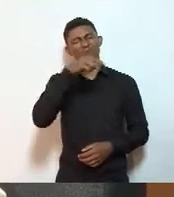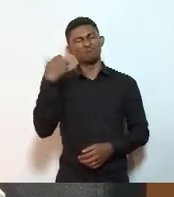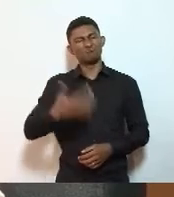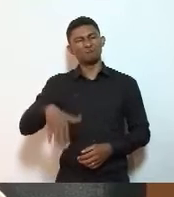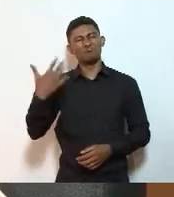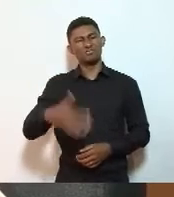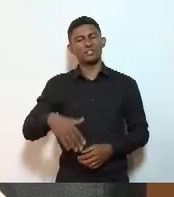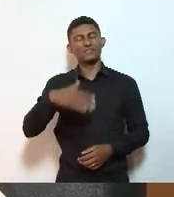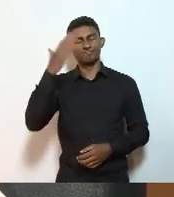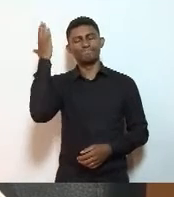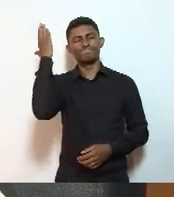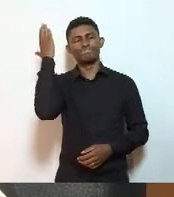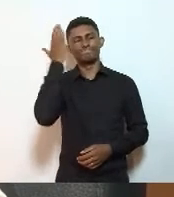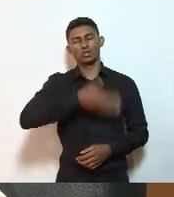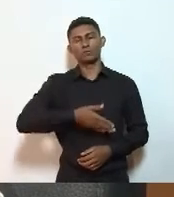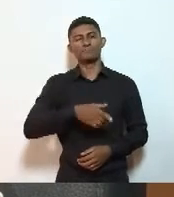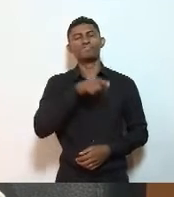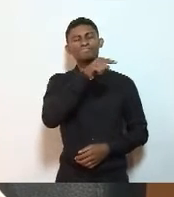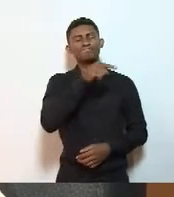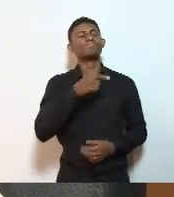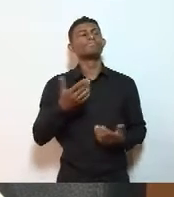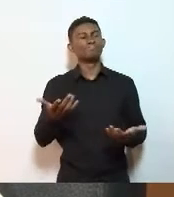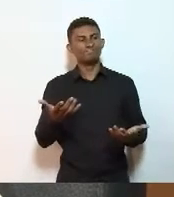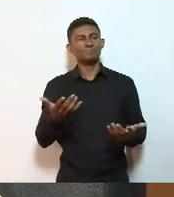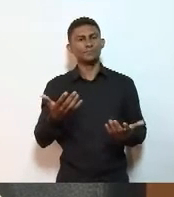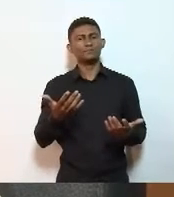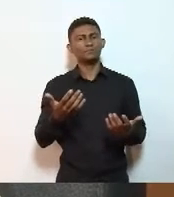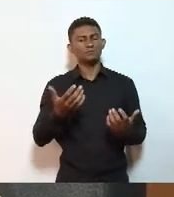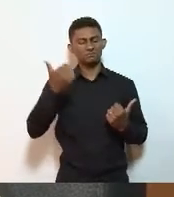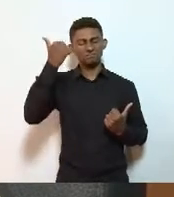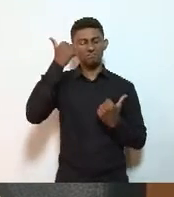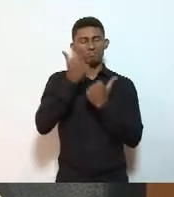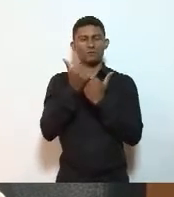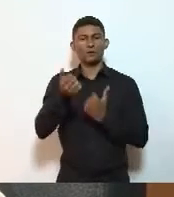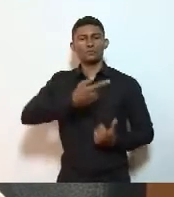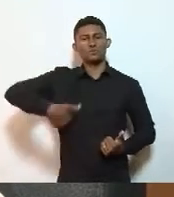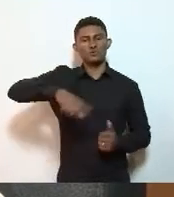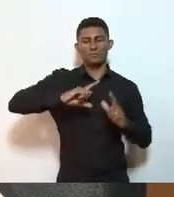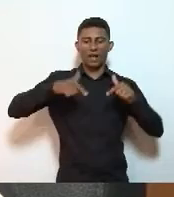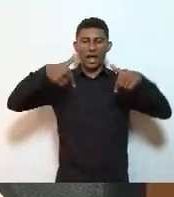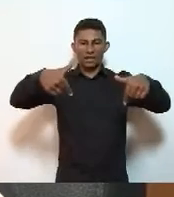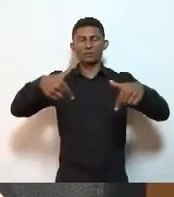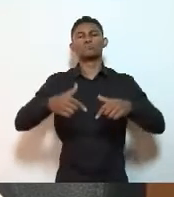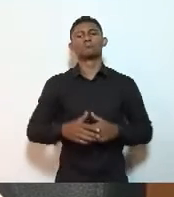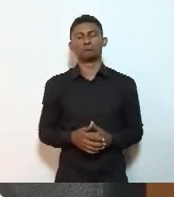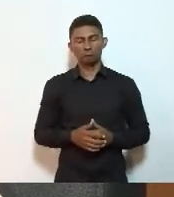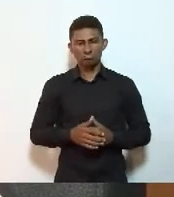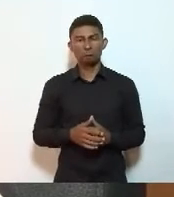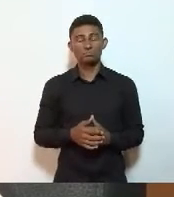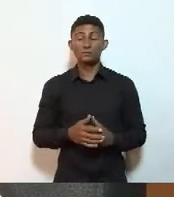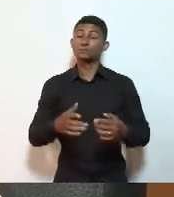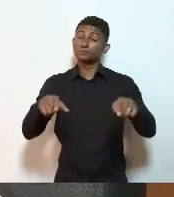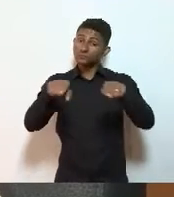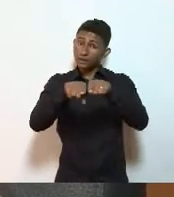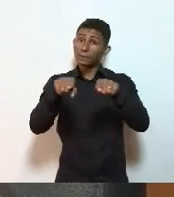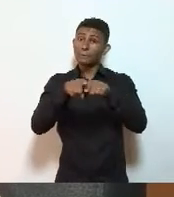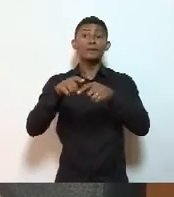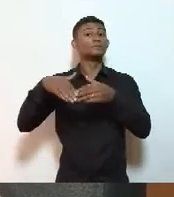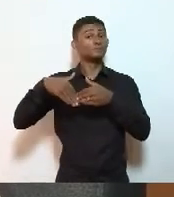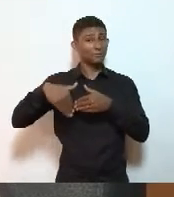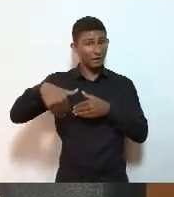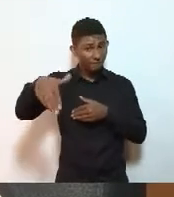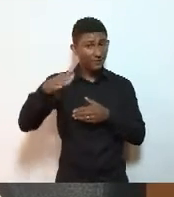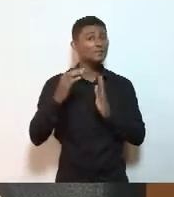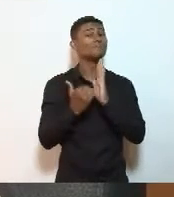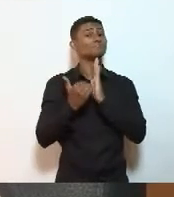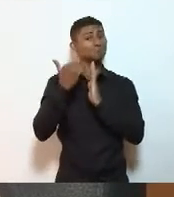e para dar os elementos de força para o que fazemos hoje, mas tem muito ainda que nós vamos ter que nos